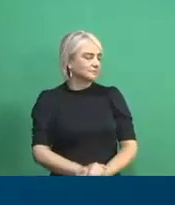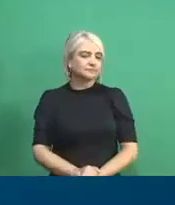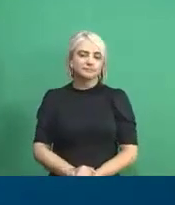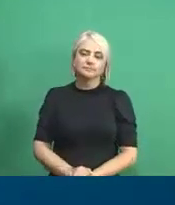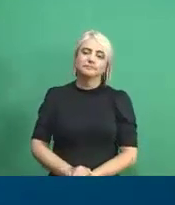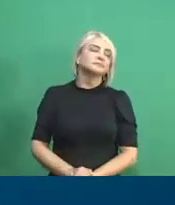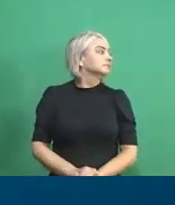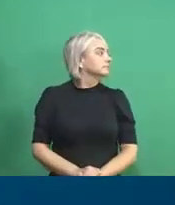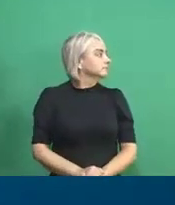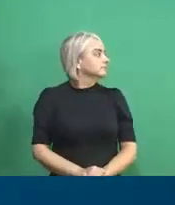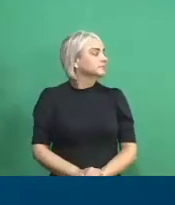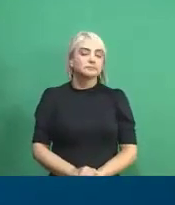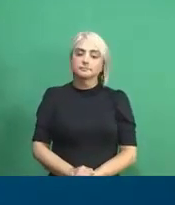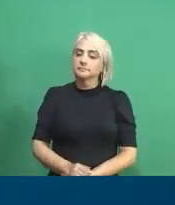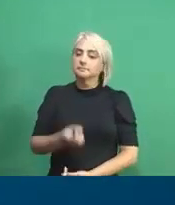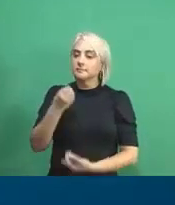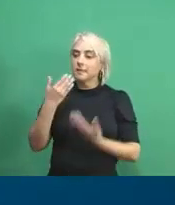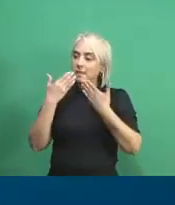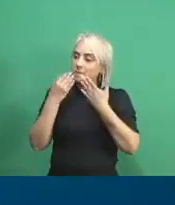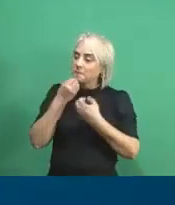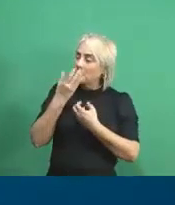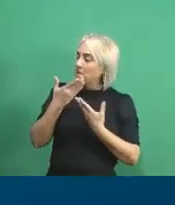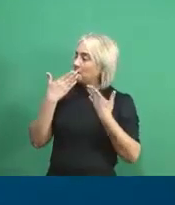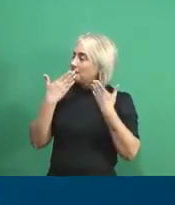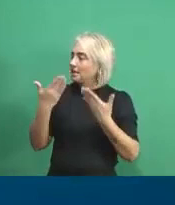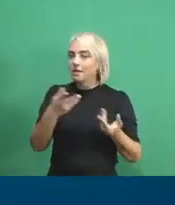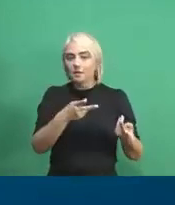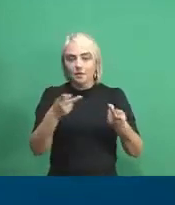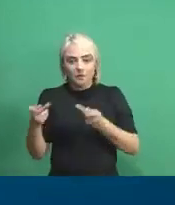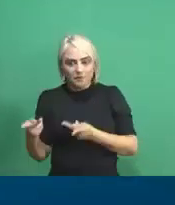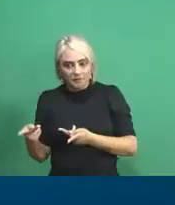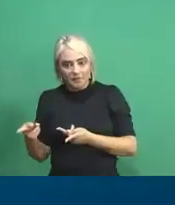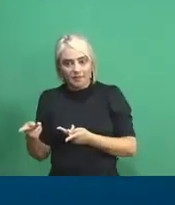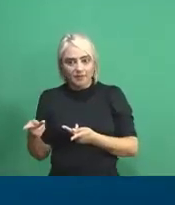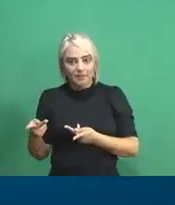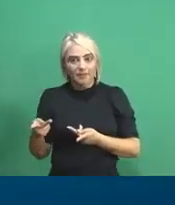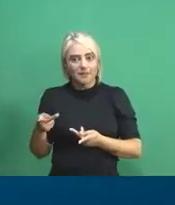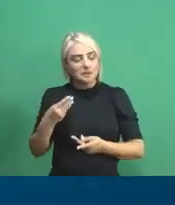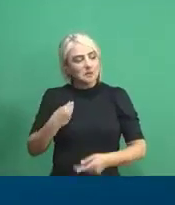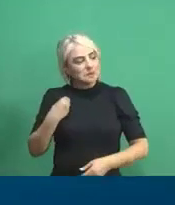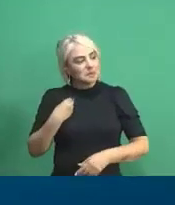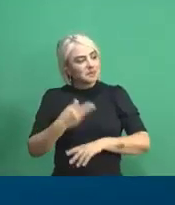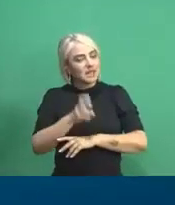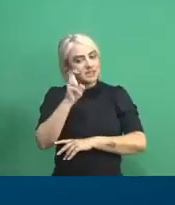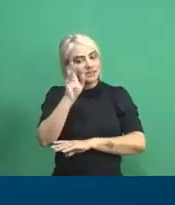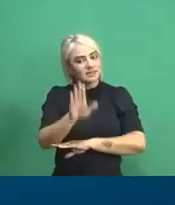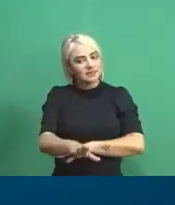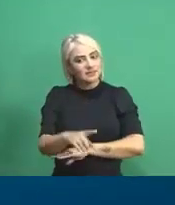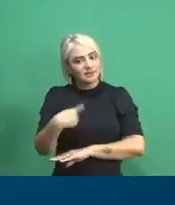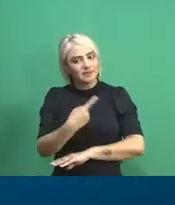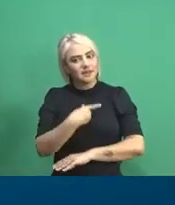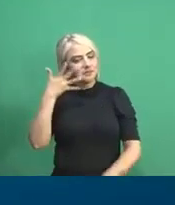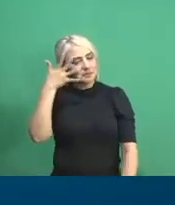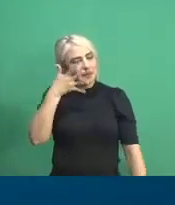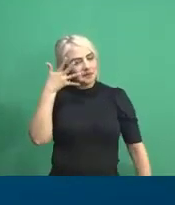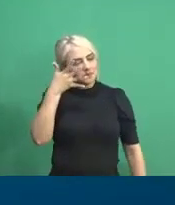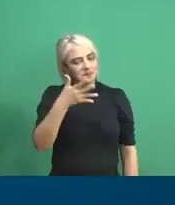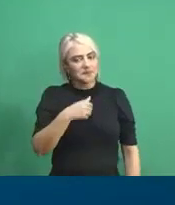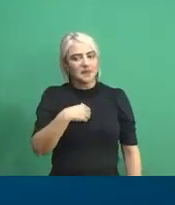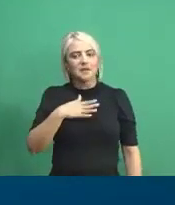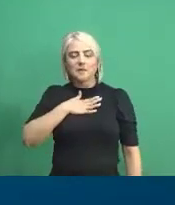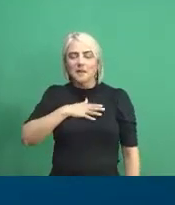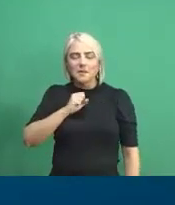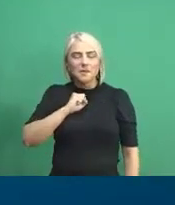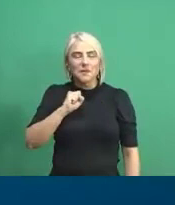Obrigada, professor. E boa apresentação. Obrigado. Convido todo mundo para participar hoje às cinco horas da nossa palestra. Vocês vão